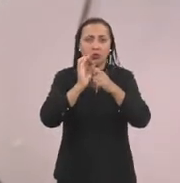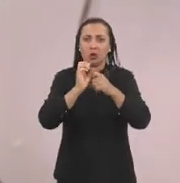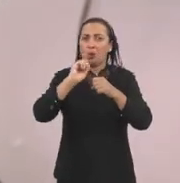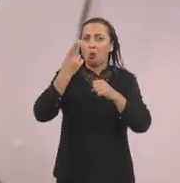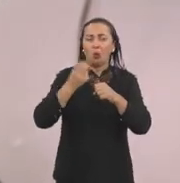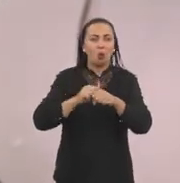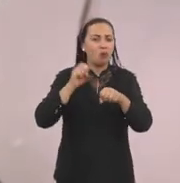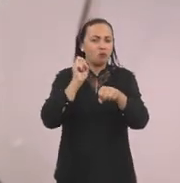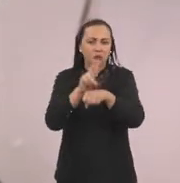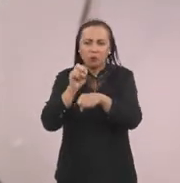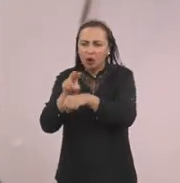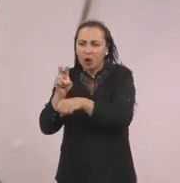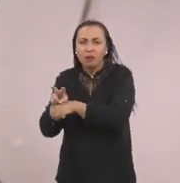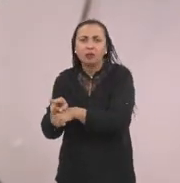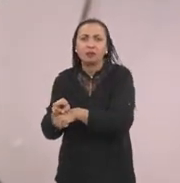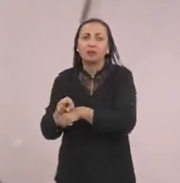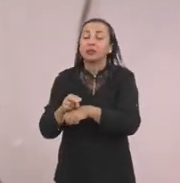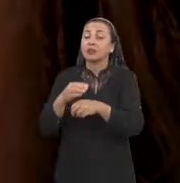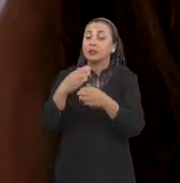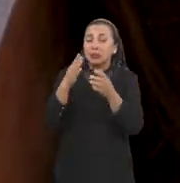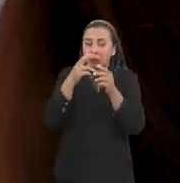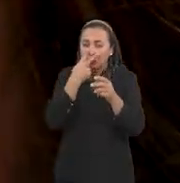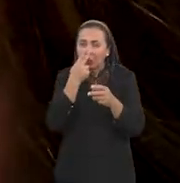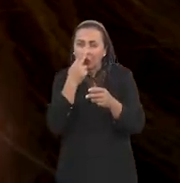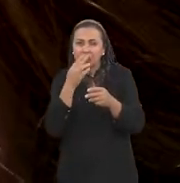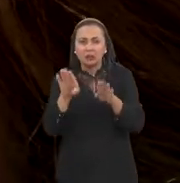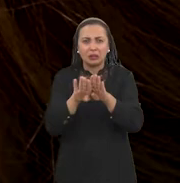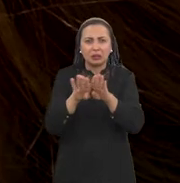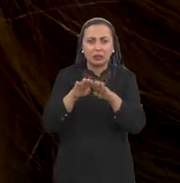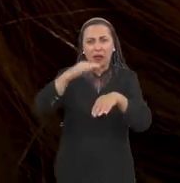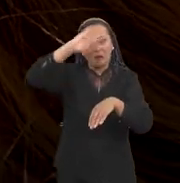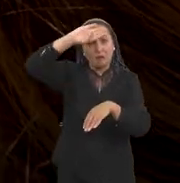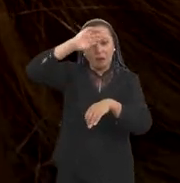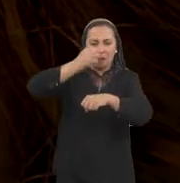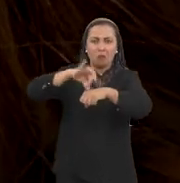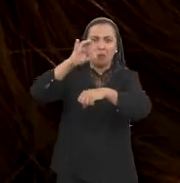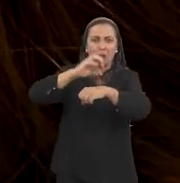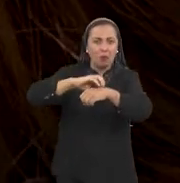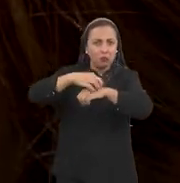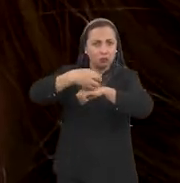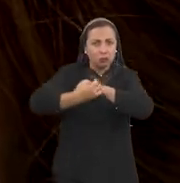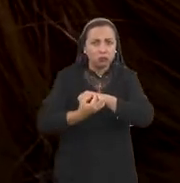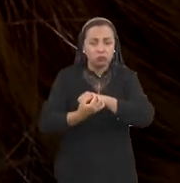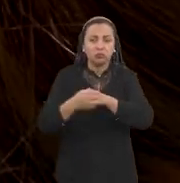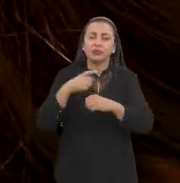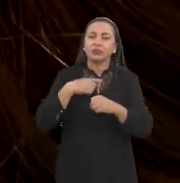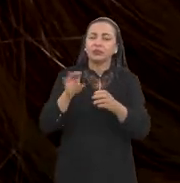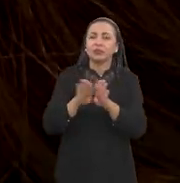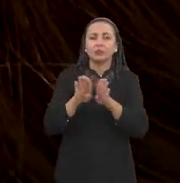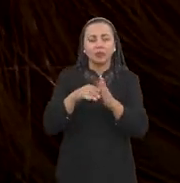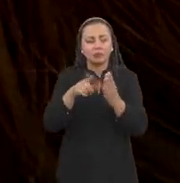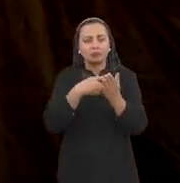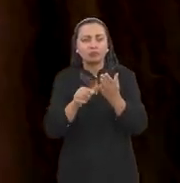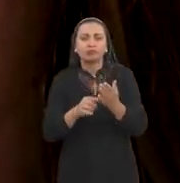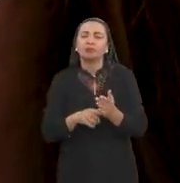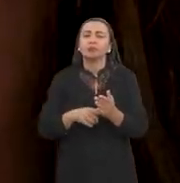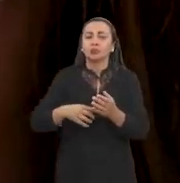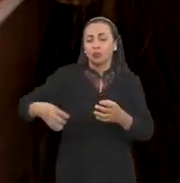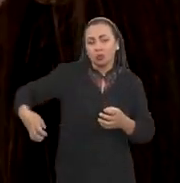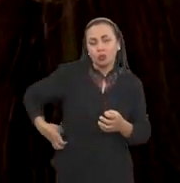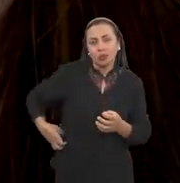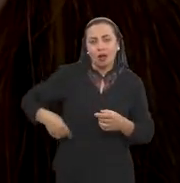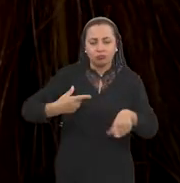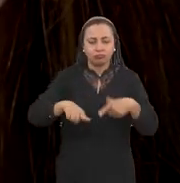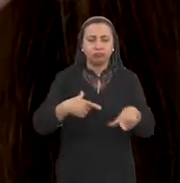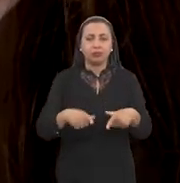algumas clínicas compatíveis com febre chikungunha, começaram a ter alterações, mesmo que transitórias, dos marcadores da função do rim. E